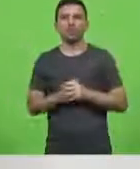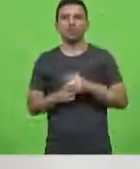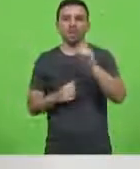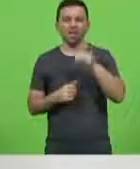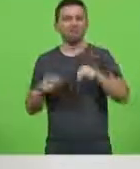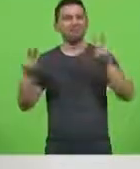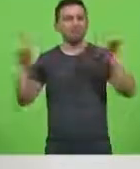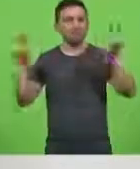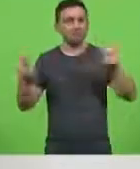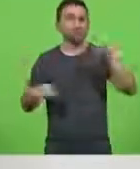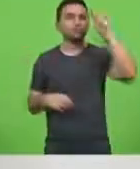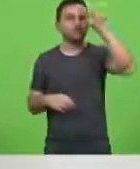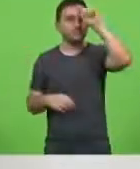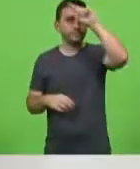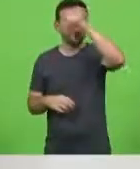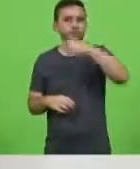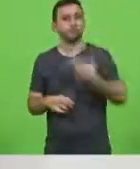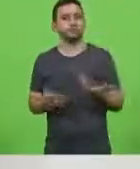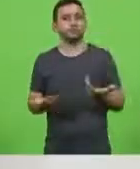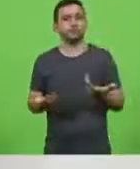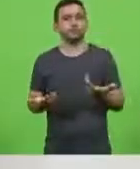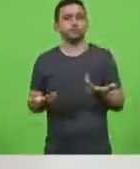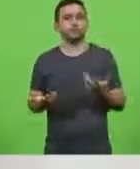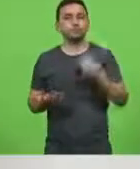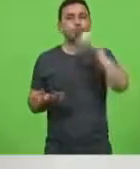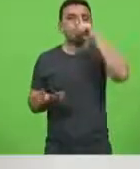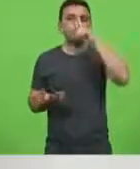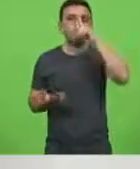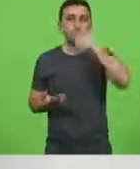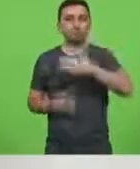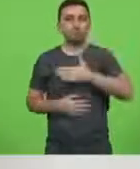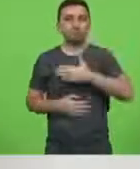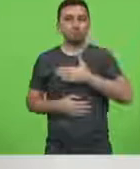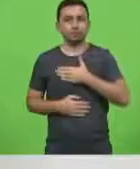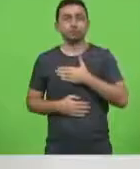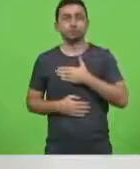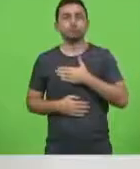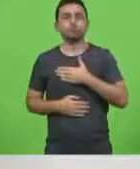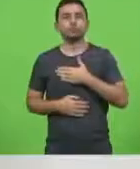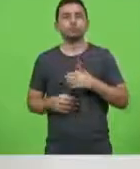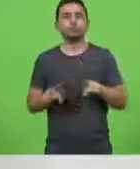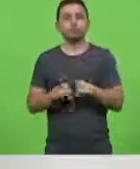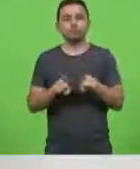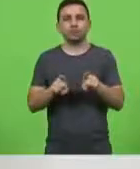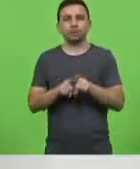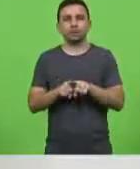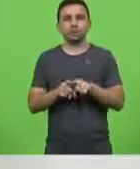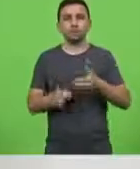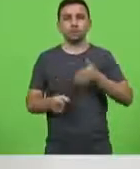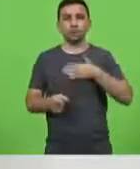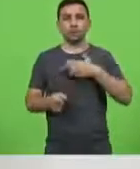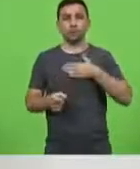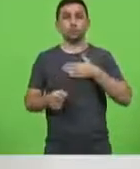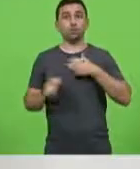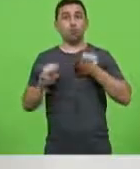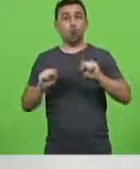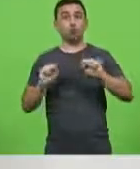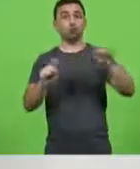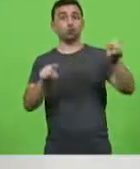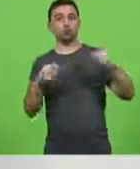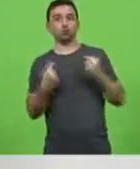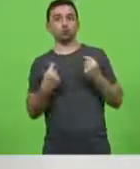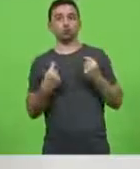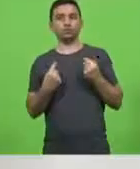delicado e arriscado inclusive é muito arriscado para mim inclusive pela minha integridade física porque o que